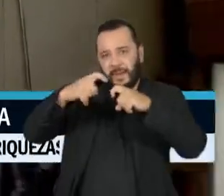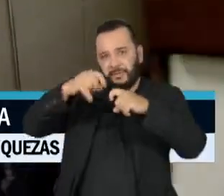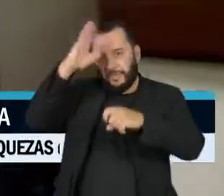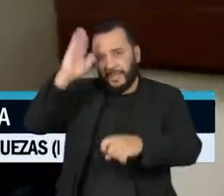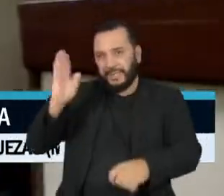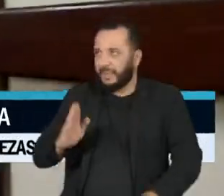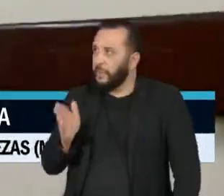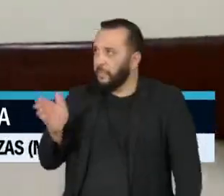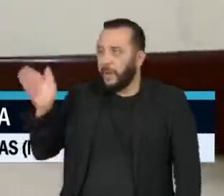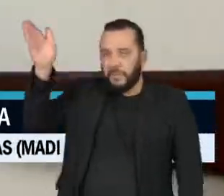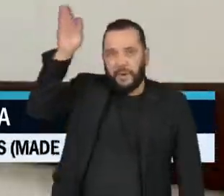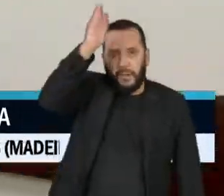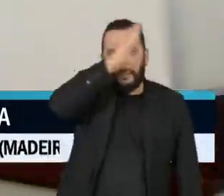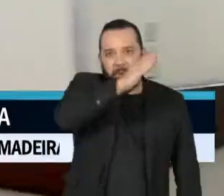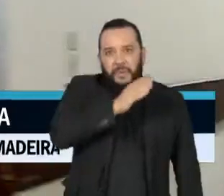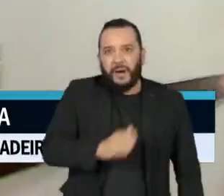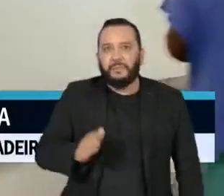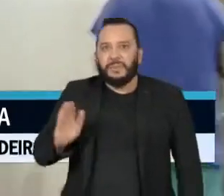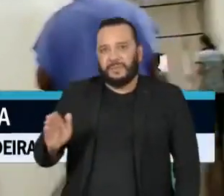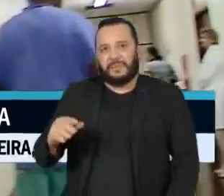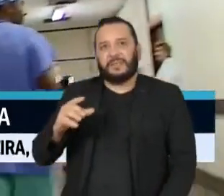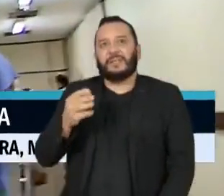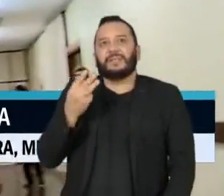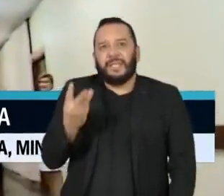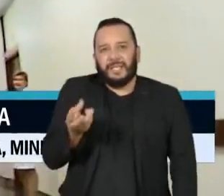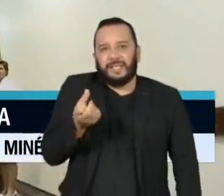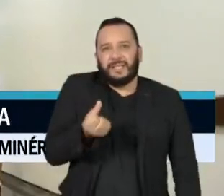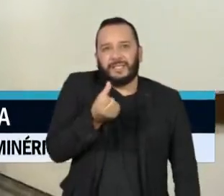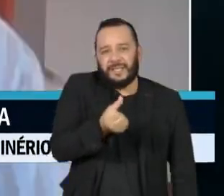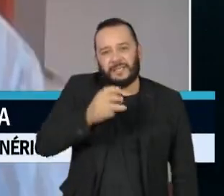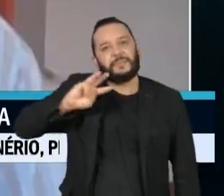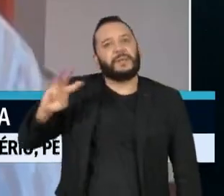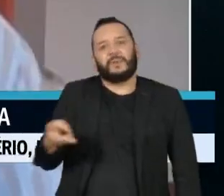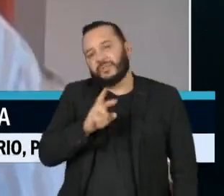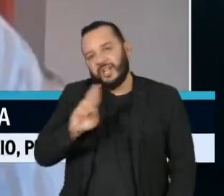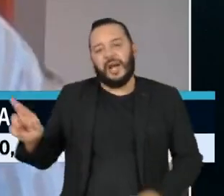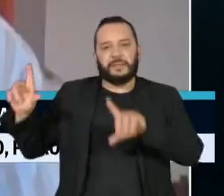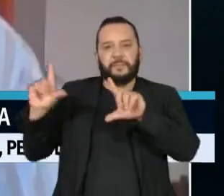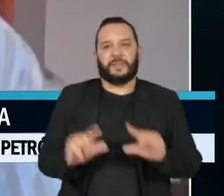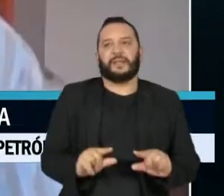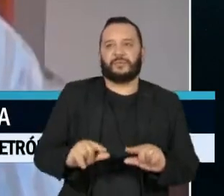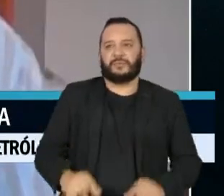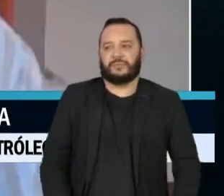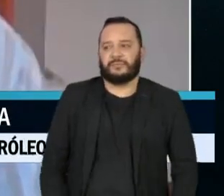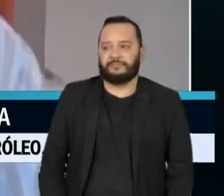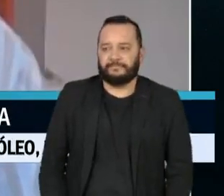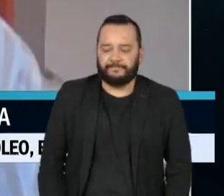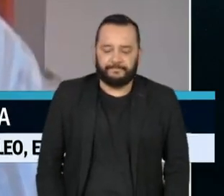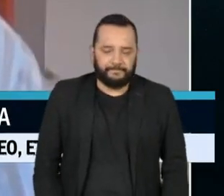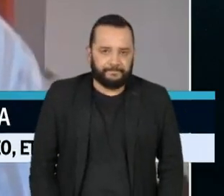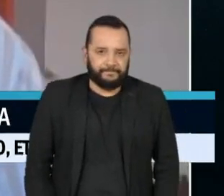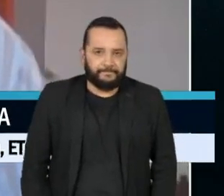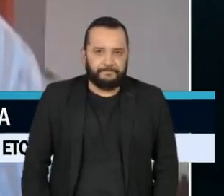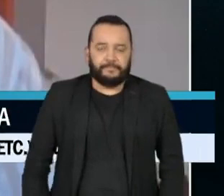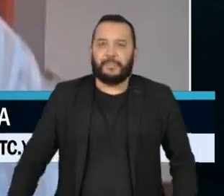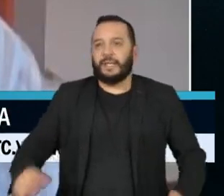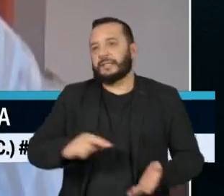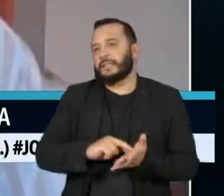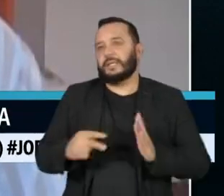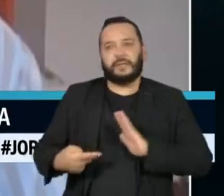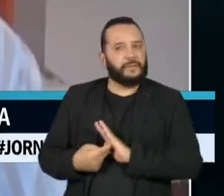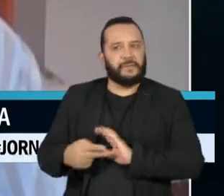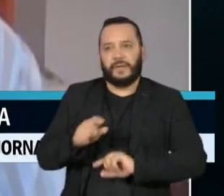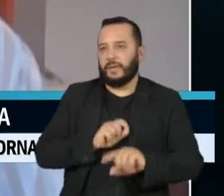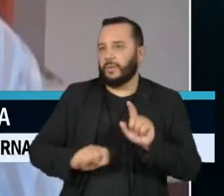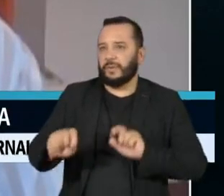Mais Médicos, terá 366 milhões de reais a menos. O que isso significa? Significa que o governo está